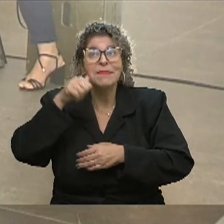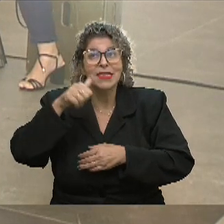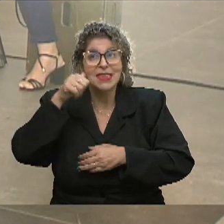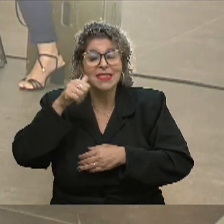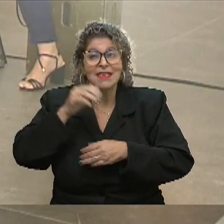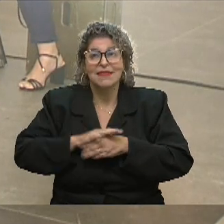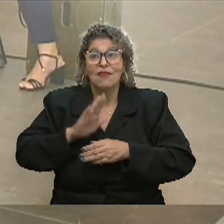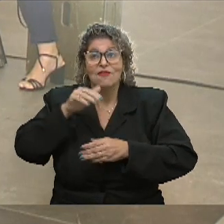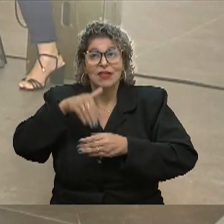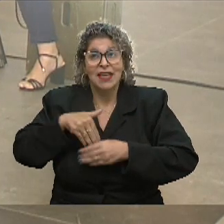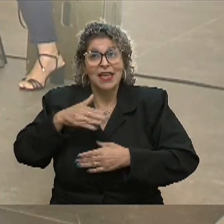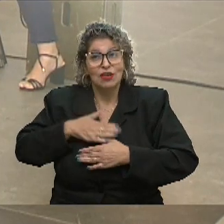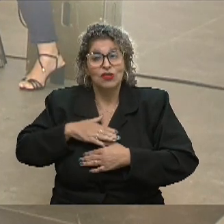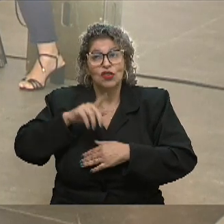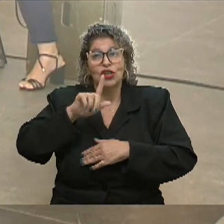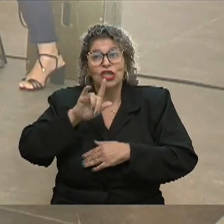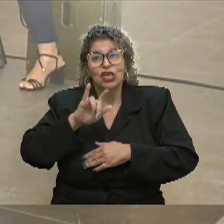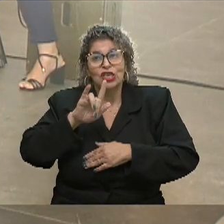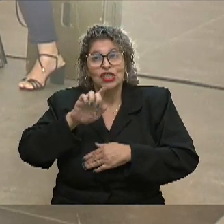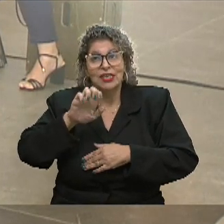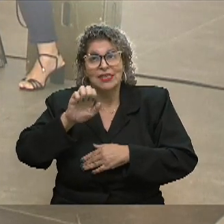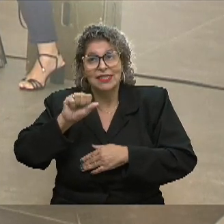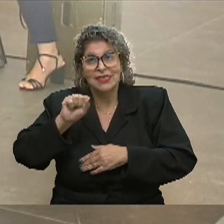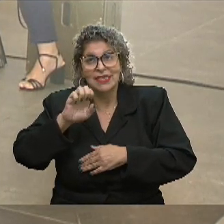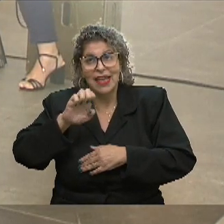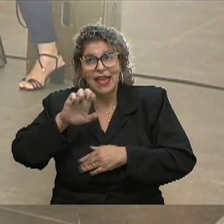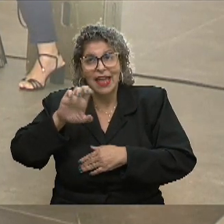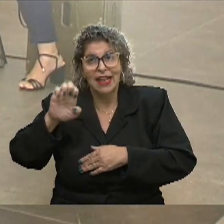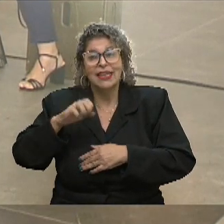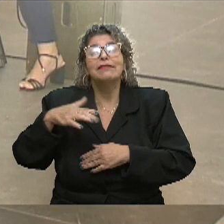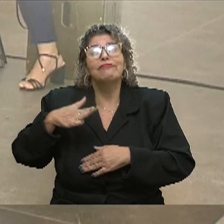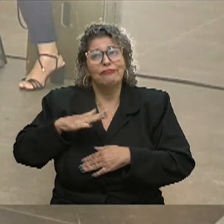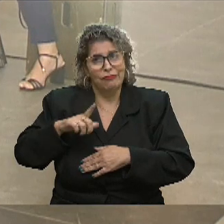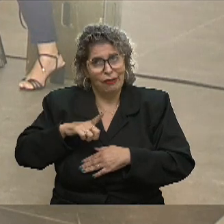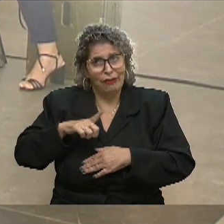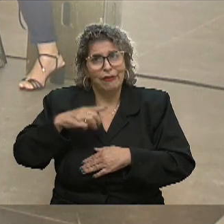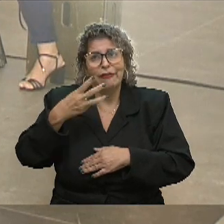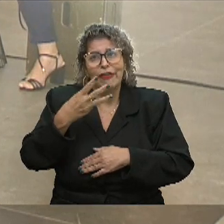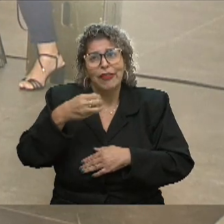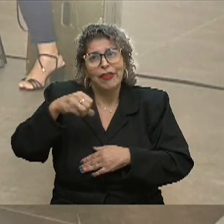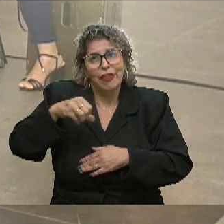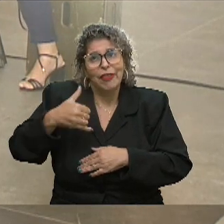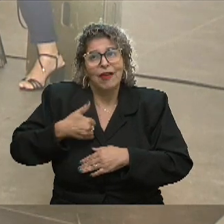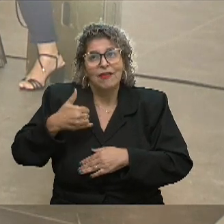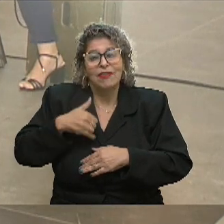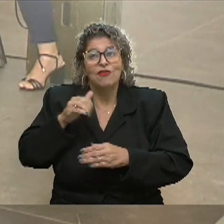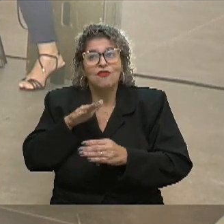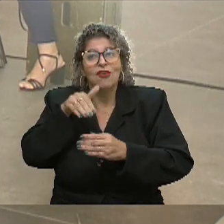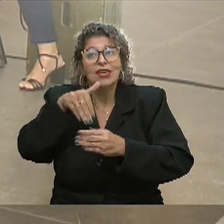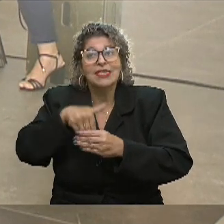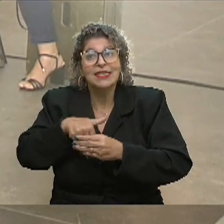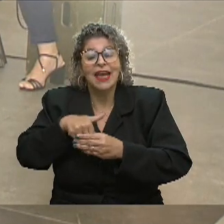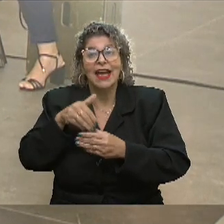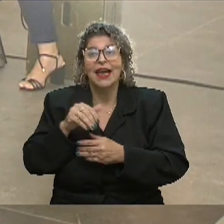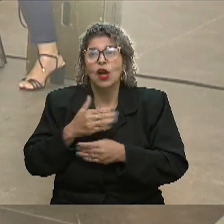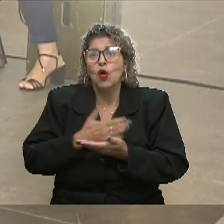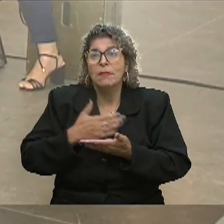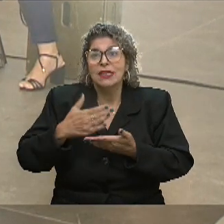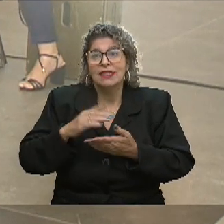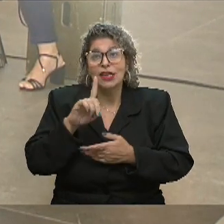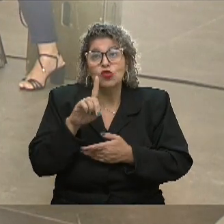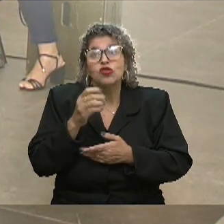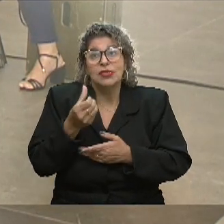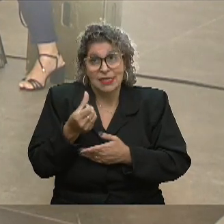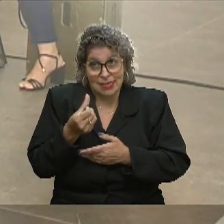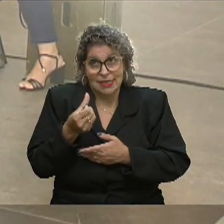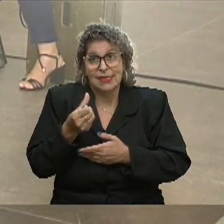Eu sou a Gisele, eu tenho hoje 39 anos e eu comecei a votar com 16 anos. Eu fiz questão